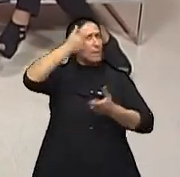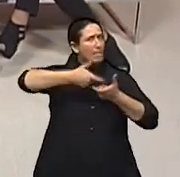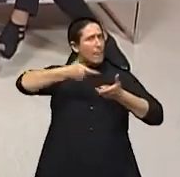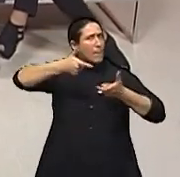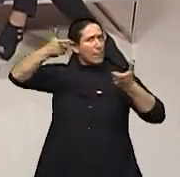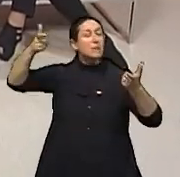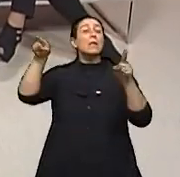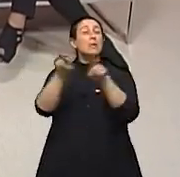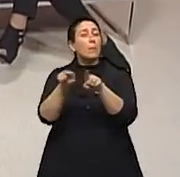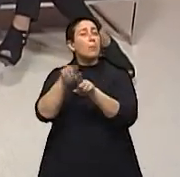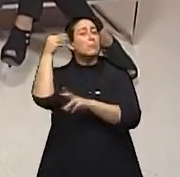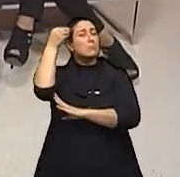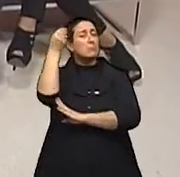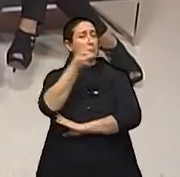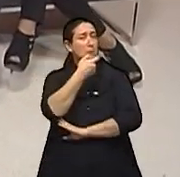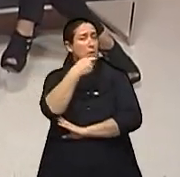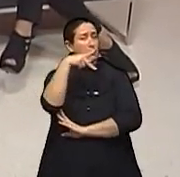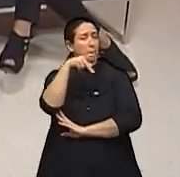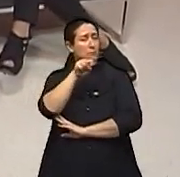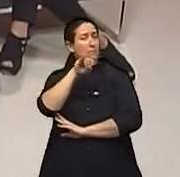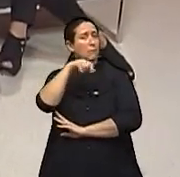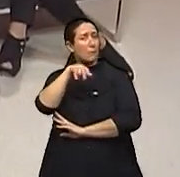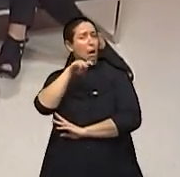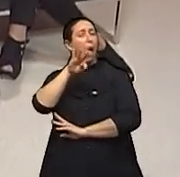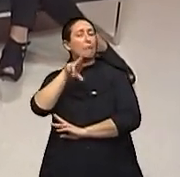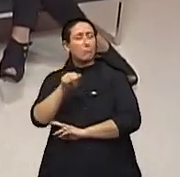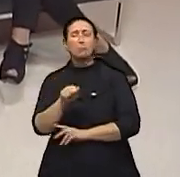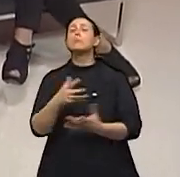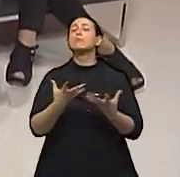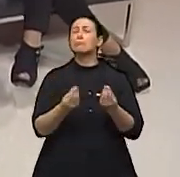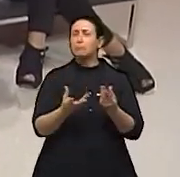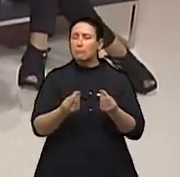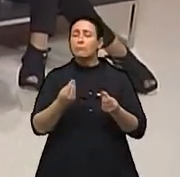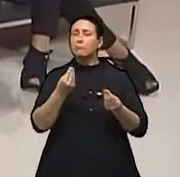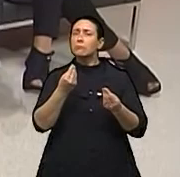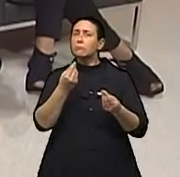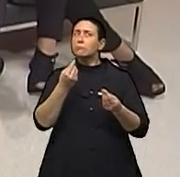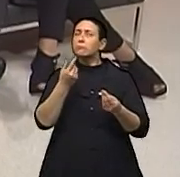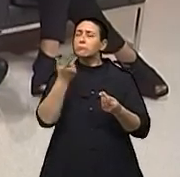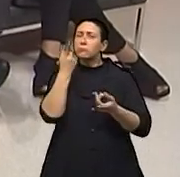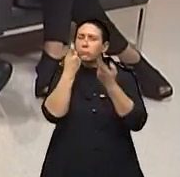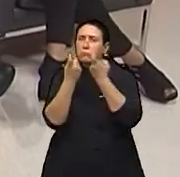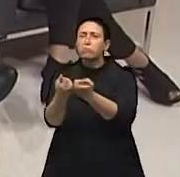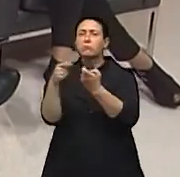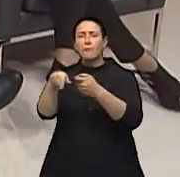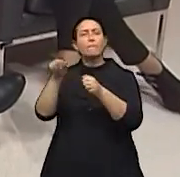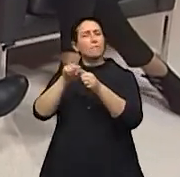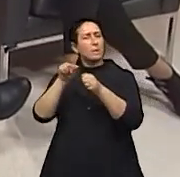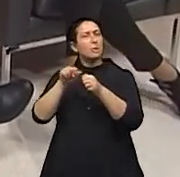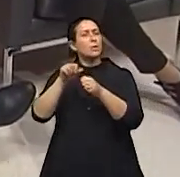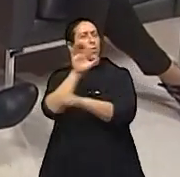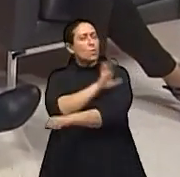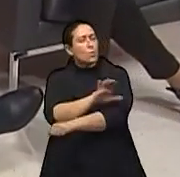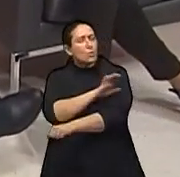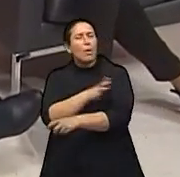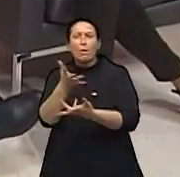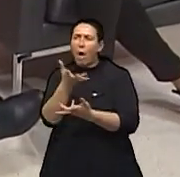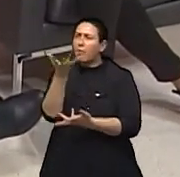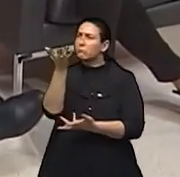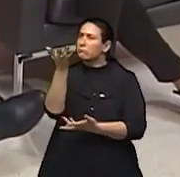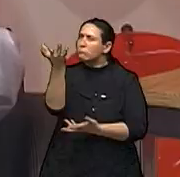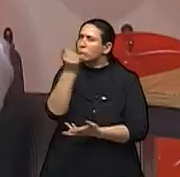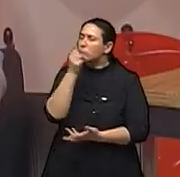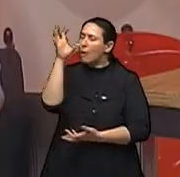psiquiatras procurando os nossos cursos. Eu te perguntei porque eu já sei de vários que são. Inclusive, se licenciando dos conselhos